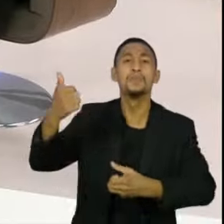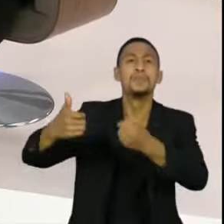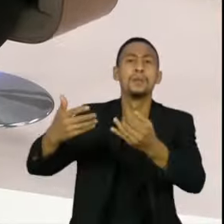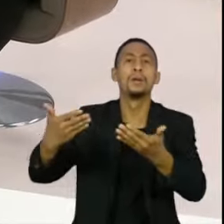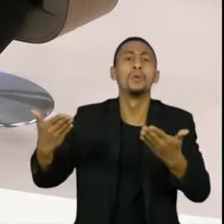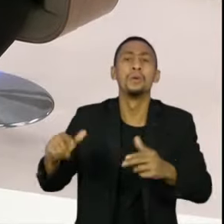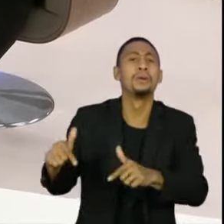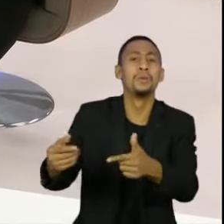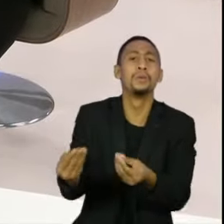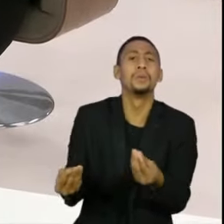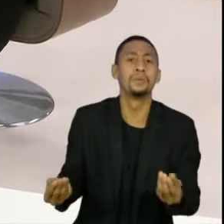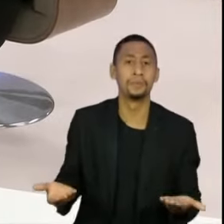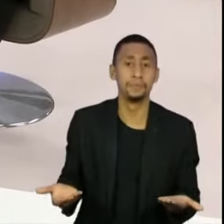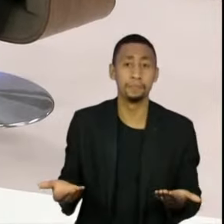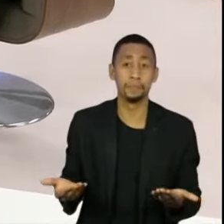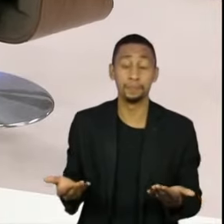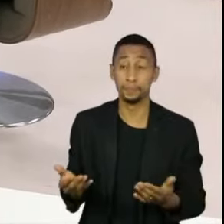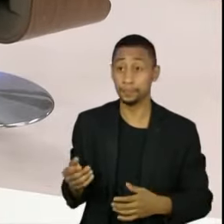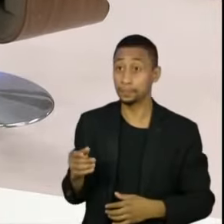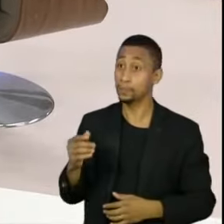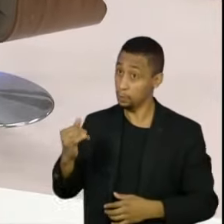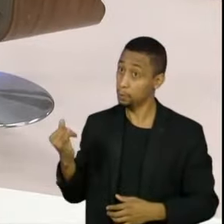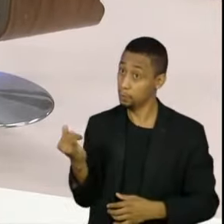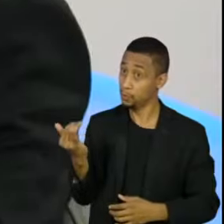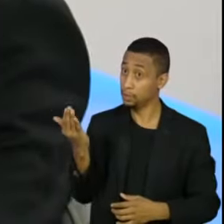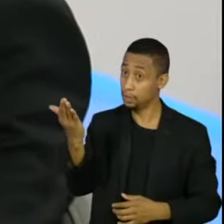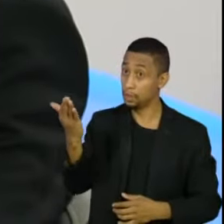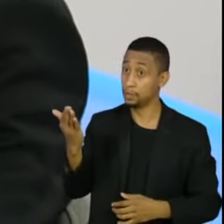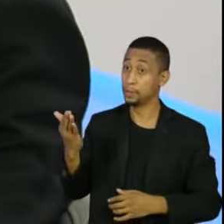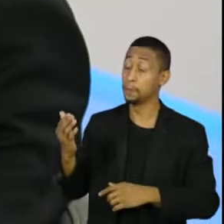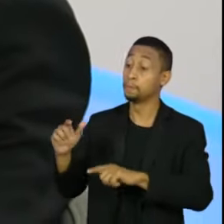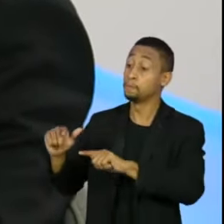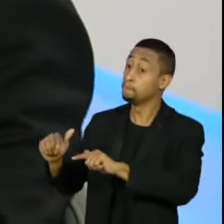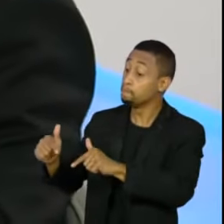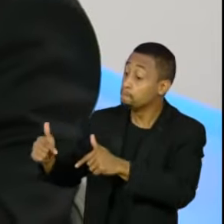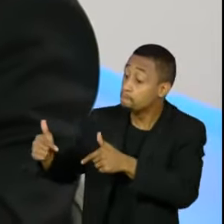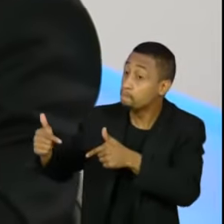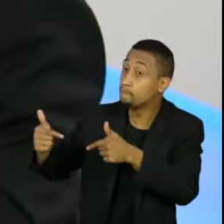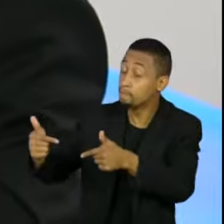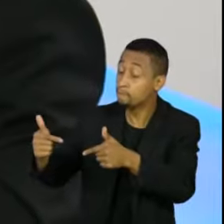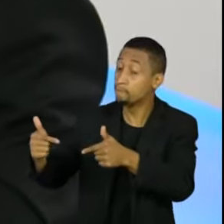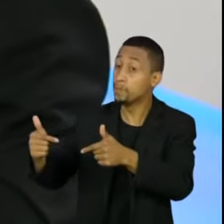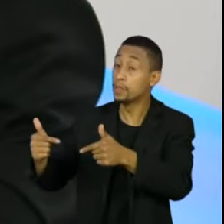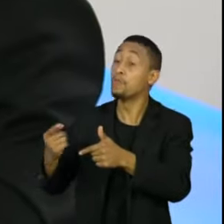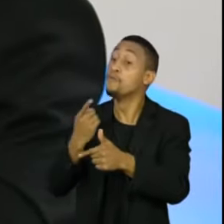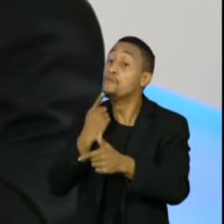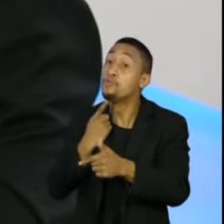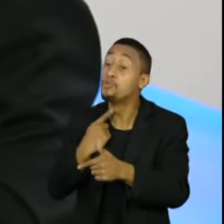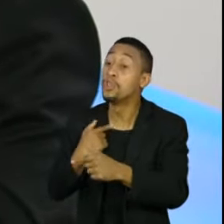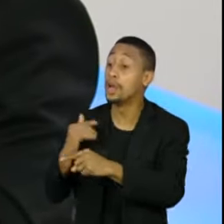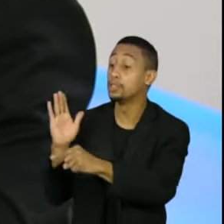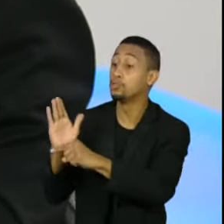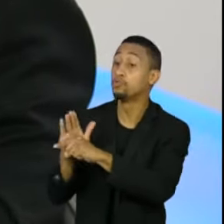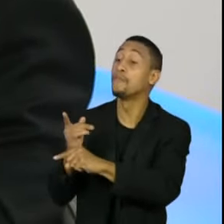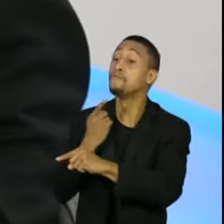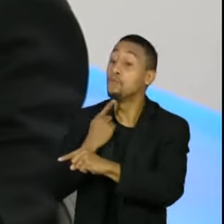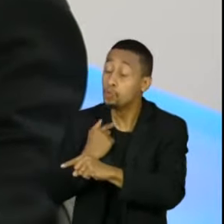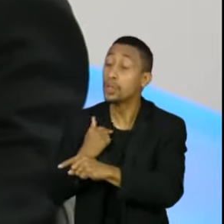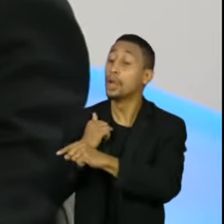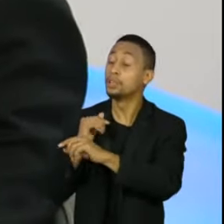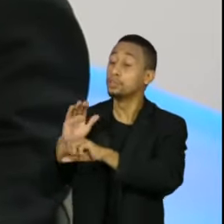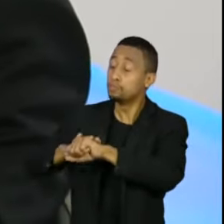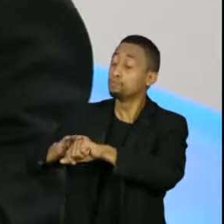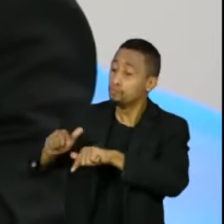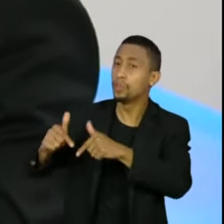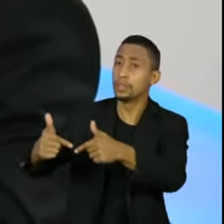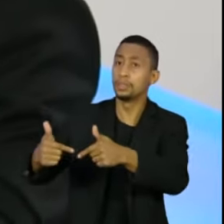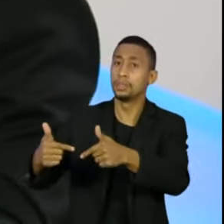políticas? O usou uma premissa importante, disposição de colaborar e disposição de ajudar. De fato, acreditar,